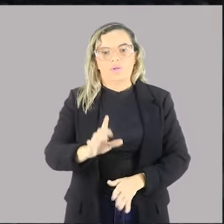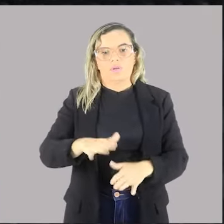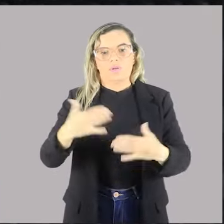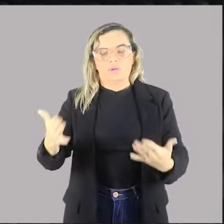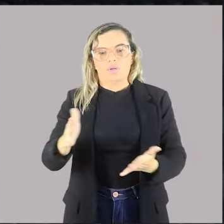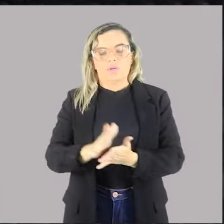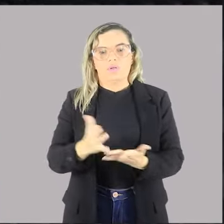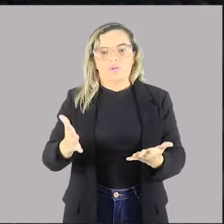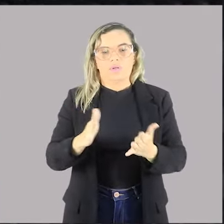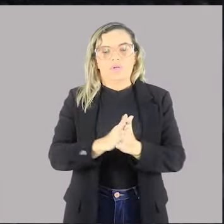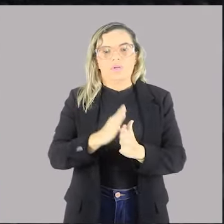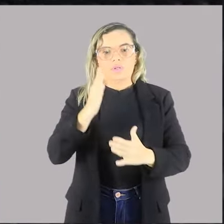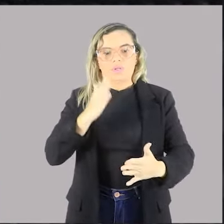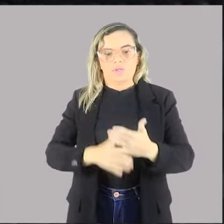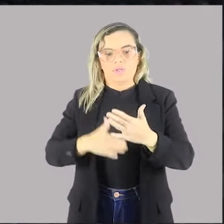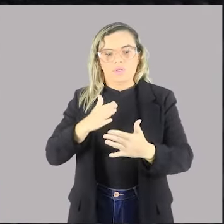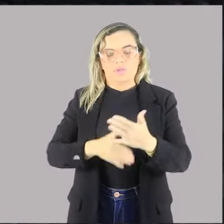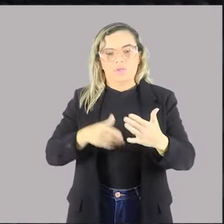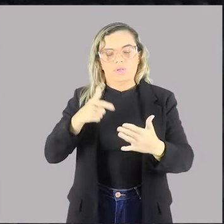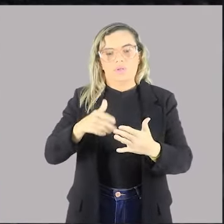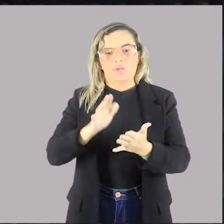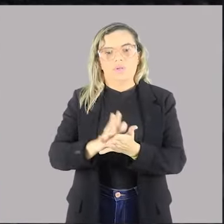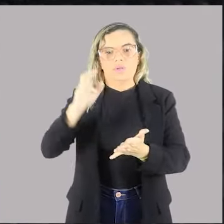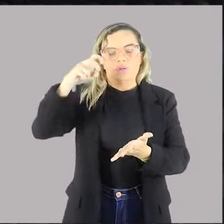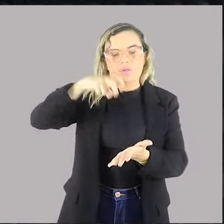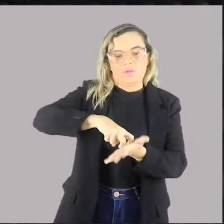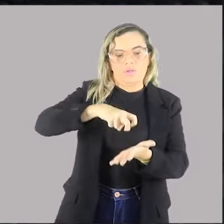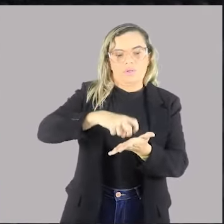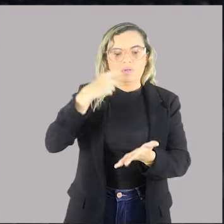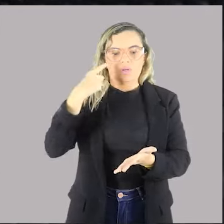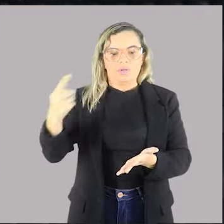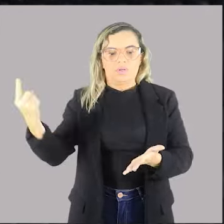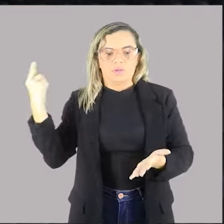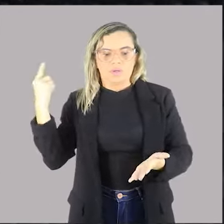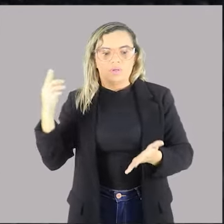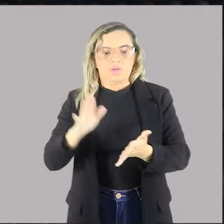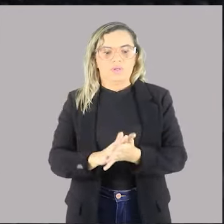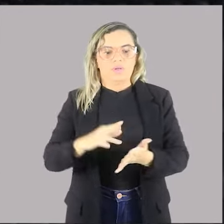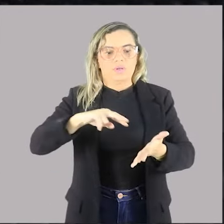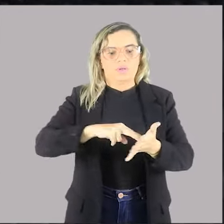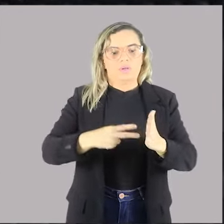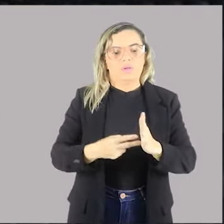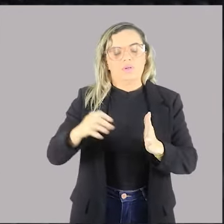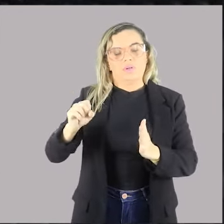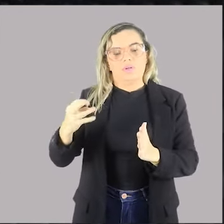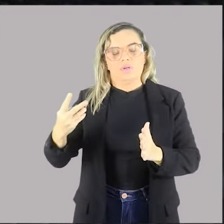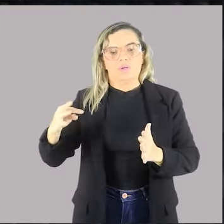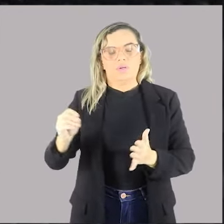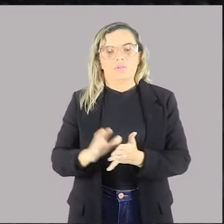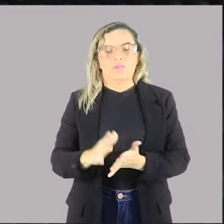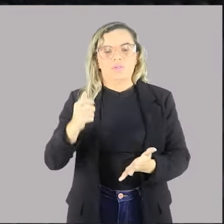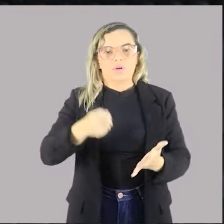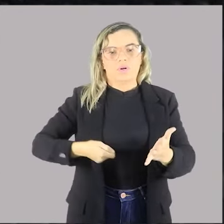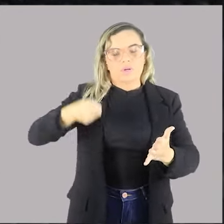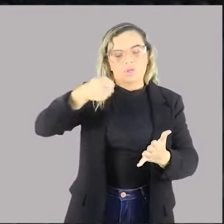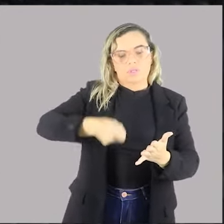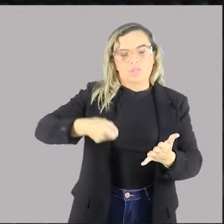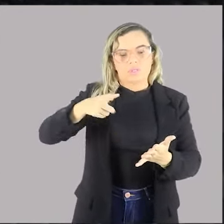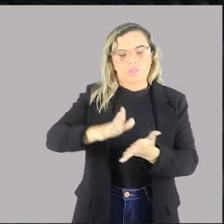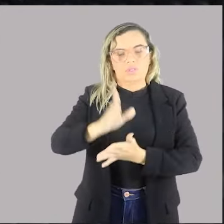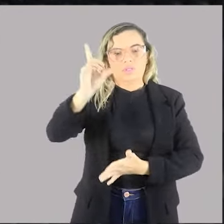sanções. Só lei em sentido estrito pode criar obrigações, direitos e sanções.